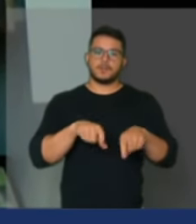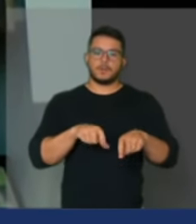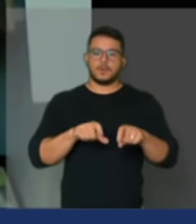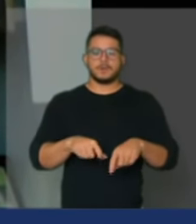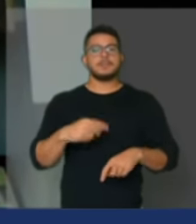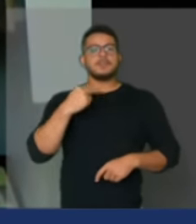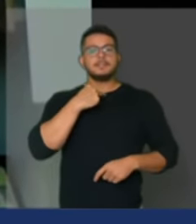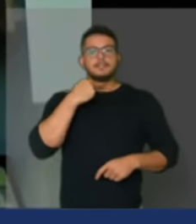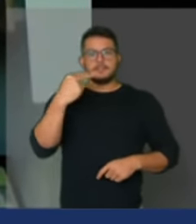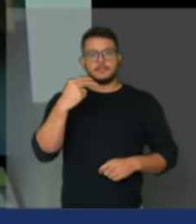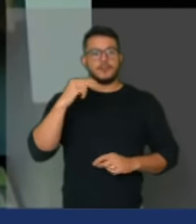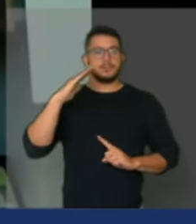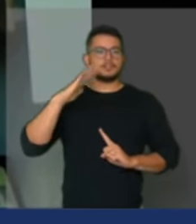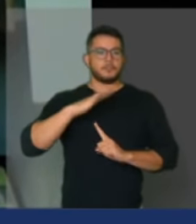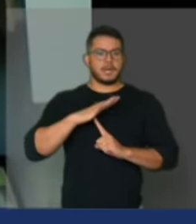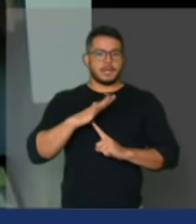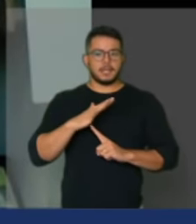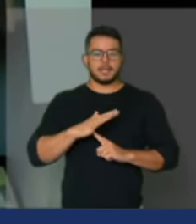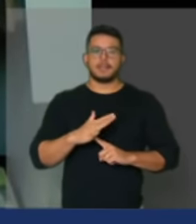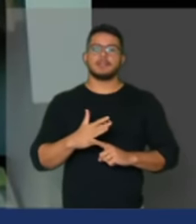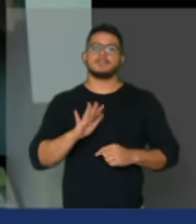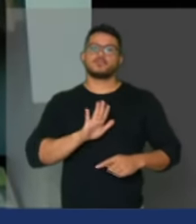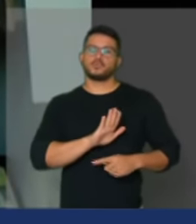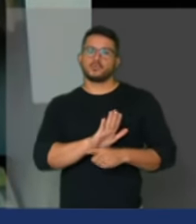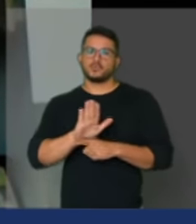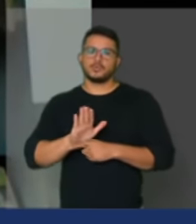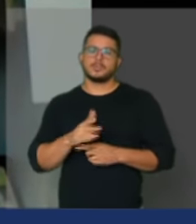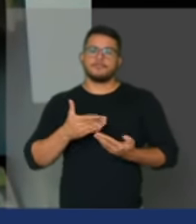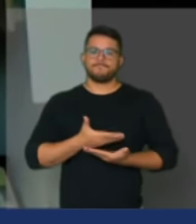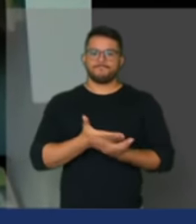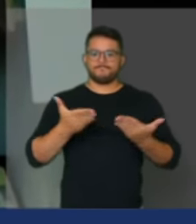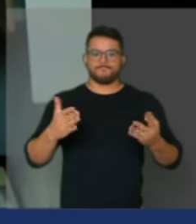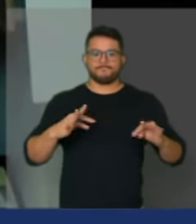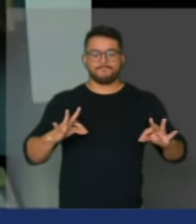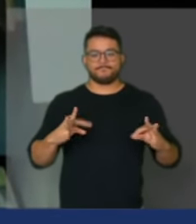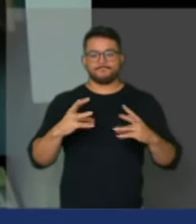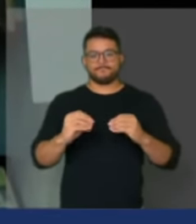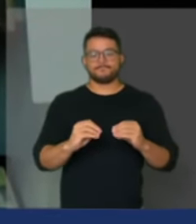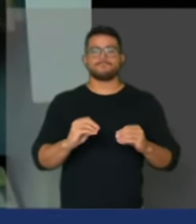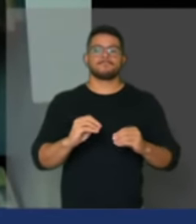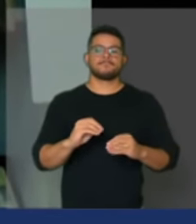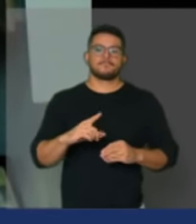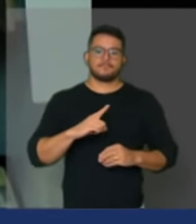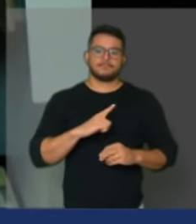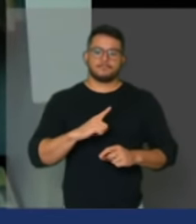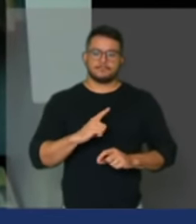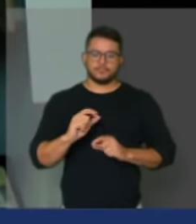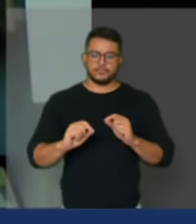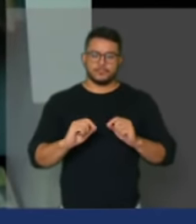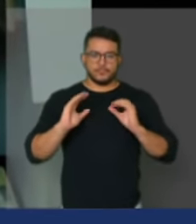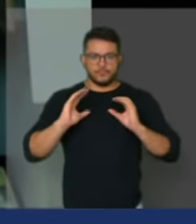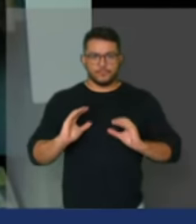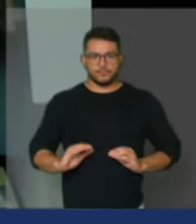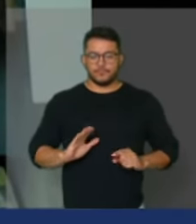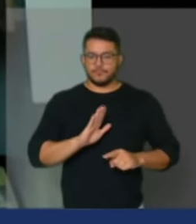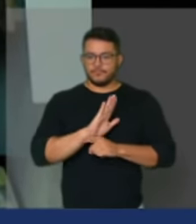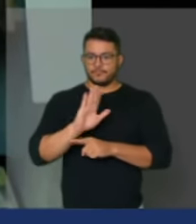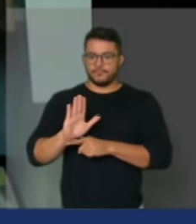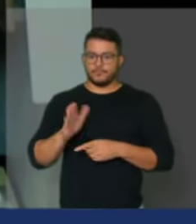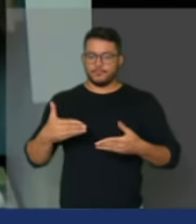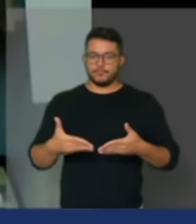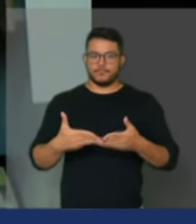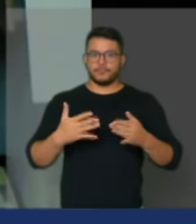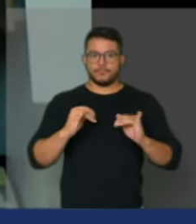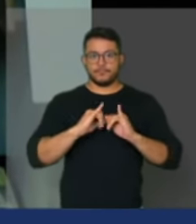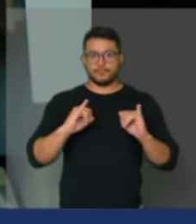municípios e levando recursos projetos e programas que beneficiam cada vez mais o cidadão lá na ponta gostaria que registrasse